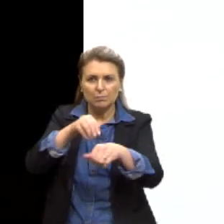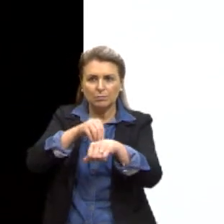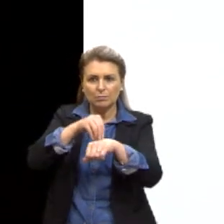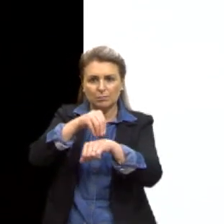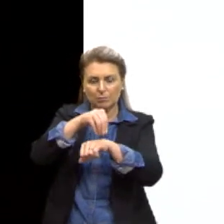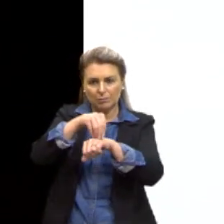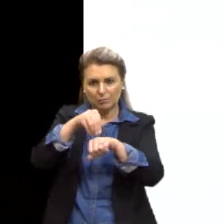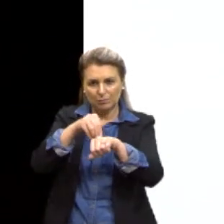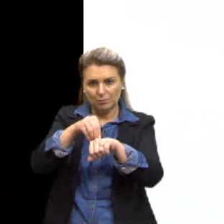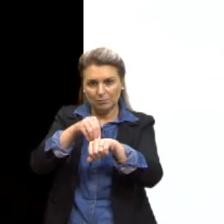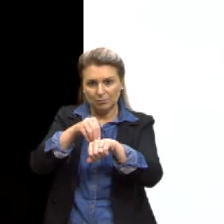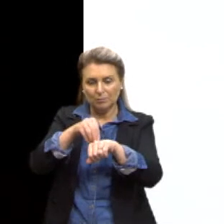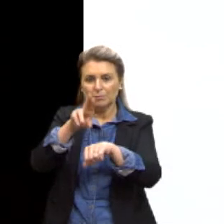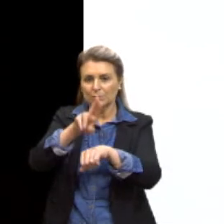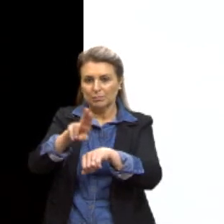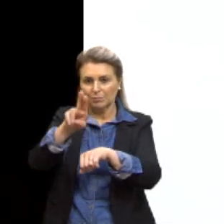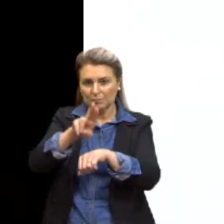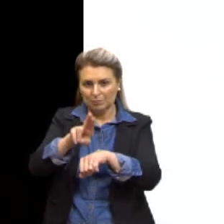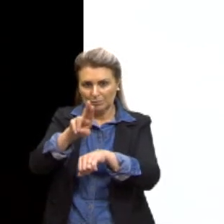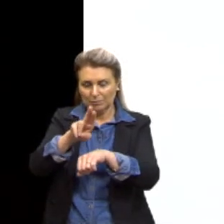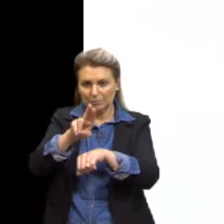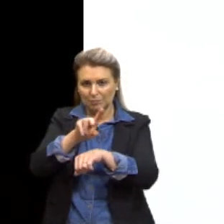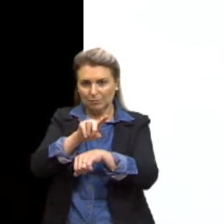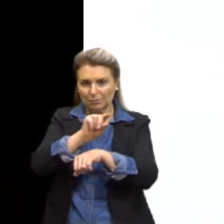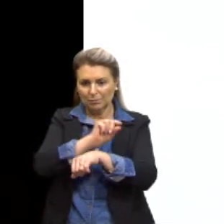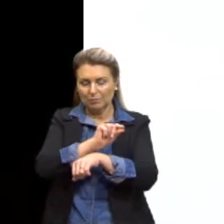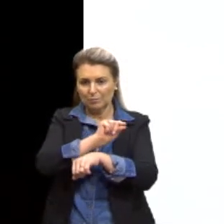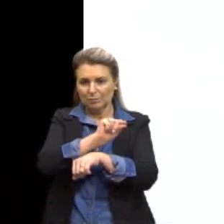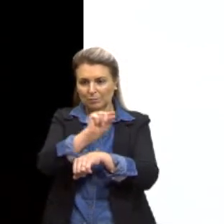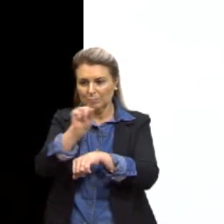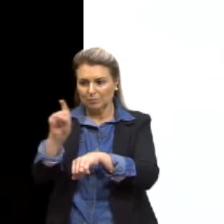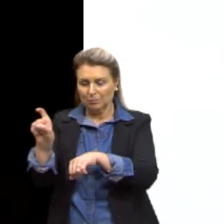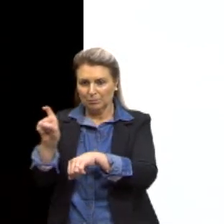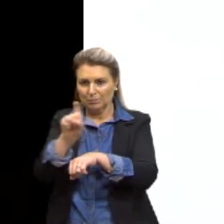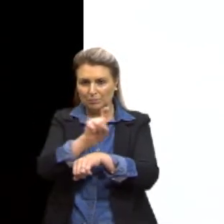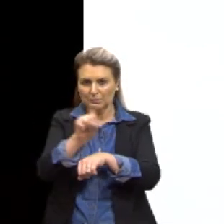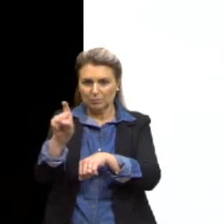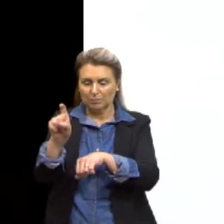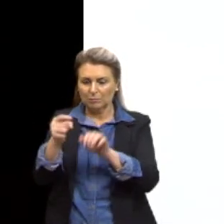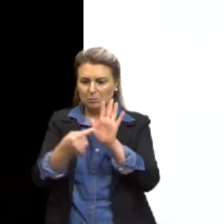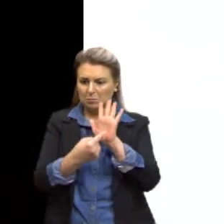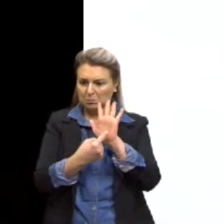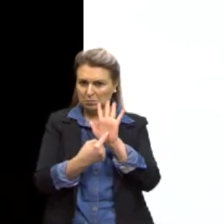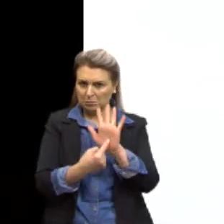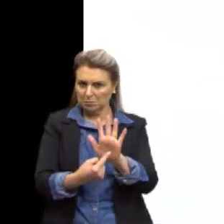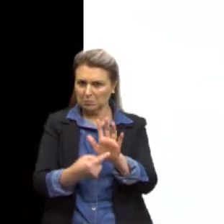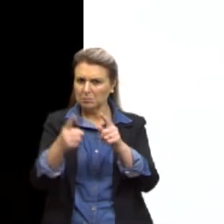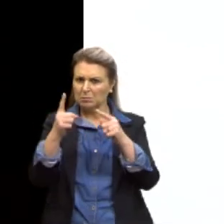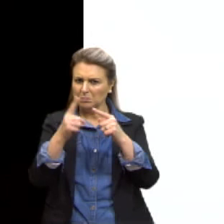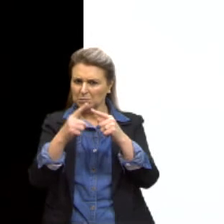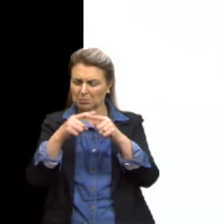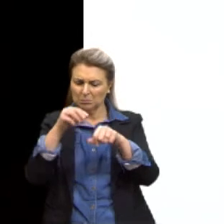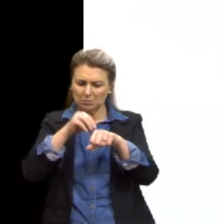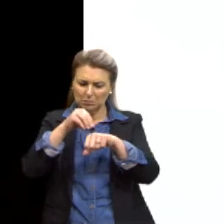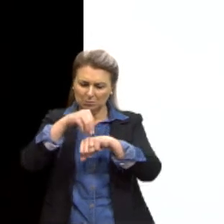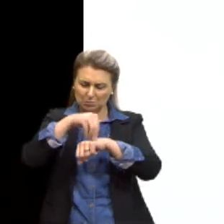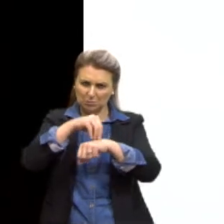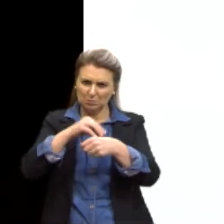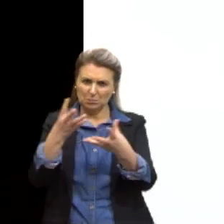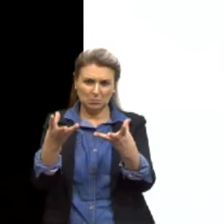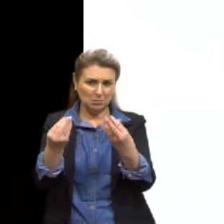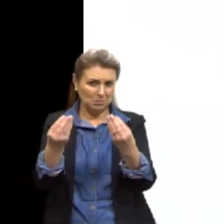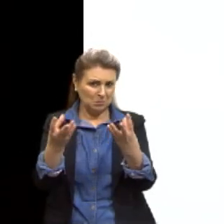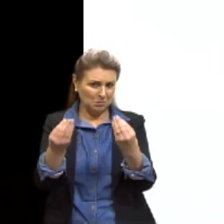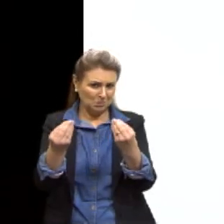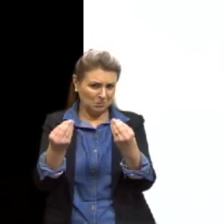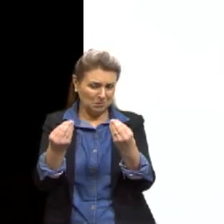herbicida? Letra A, expondo frequentemente uma espécie de soja a altas concentrações de